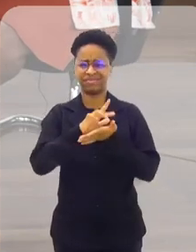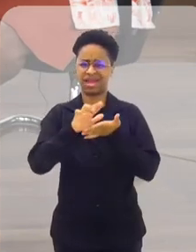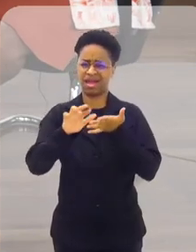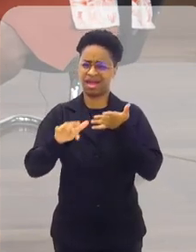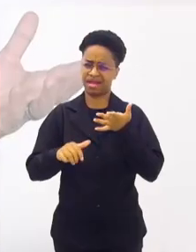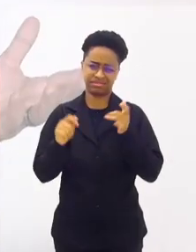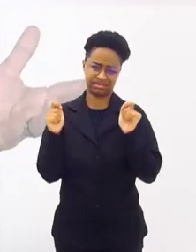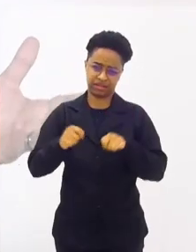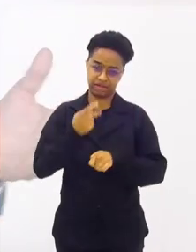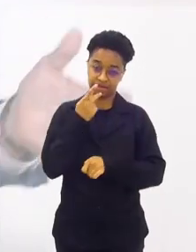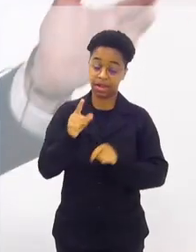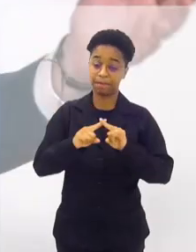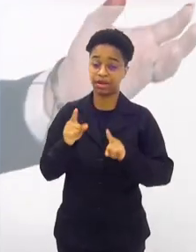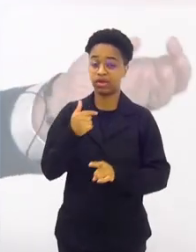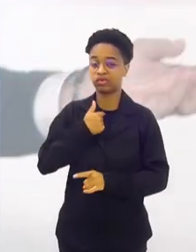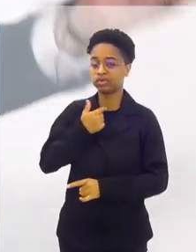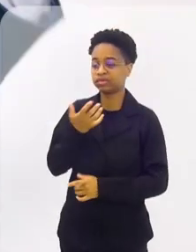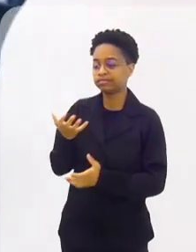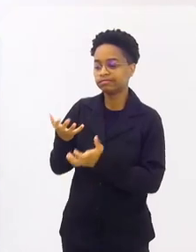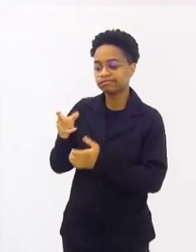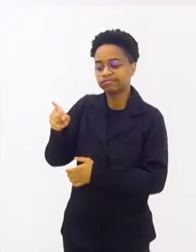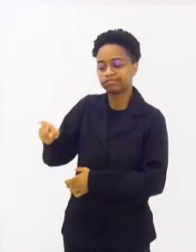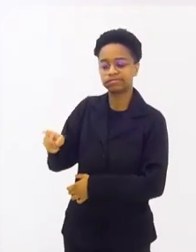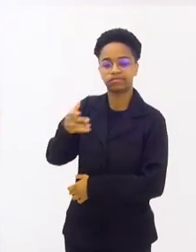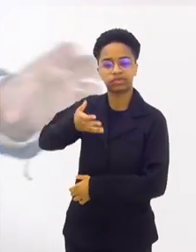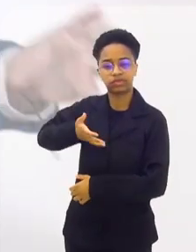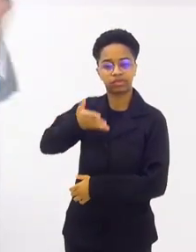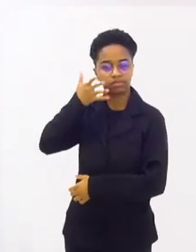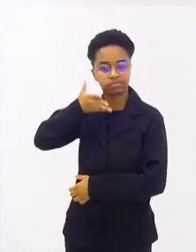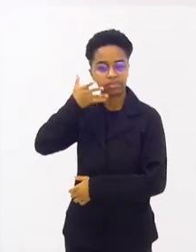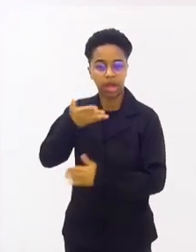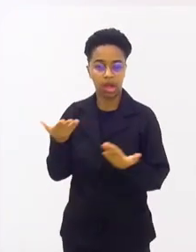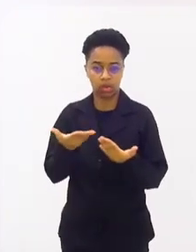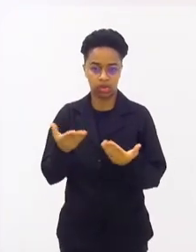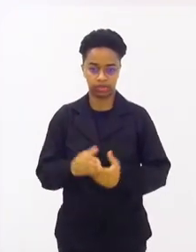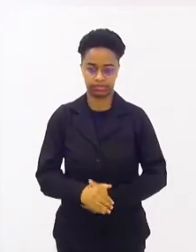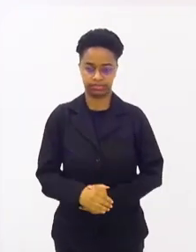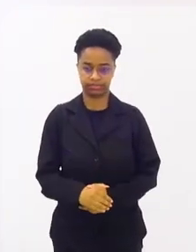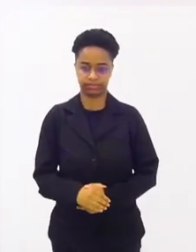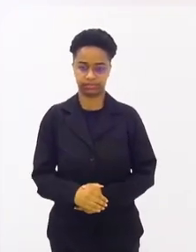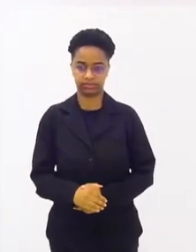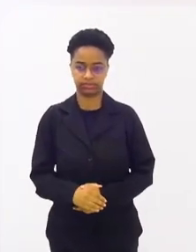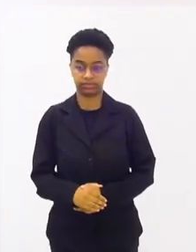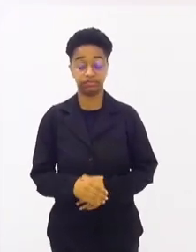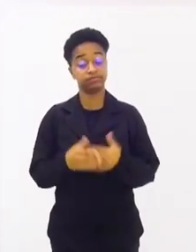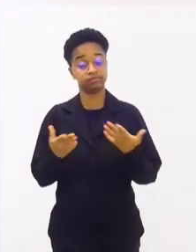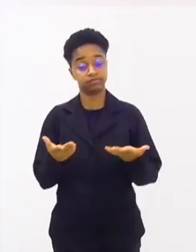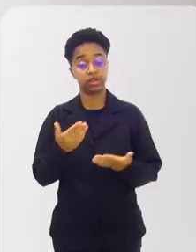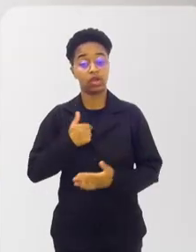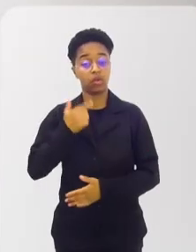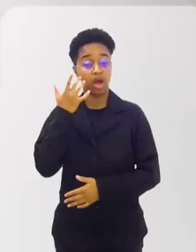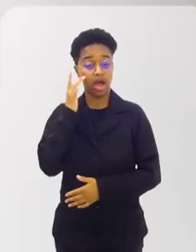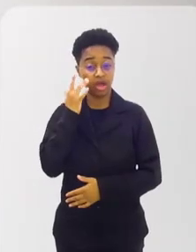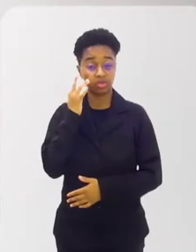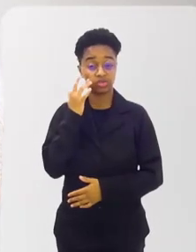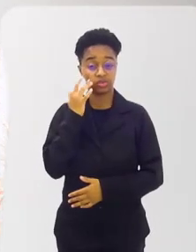muitas que poderíamos aqui mencionar, mas queria que a deputada trouxesse esse relato para a gente agora, nesse momento. Bom, eu acho que as mulheres, né?